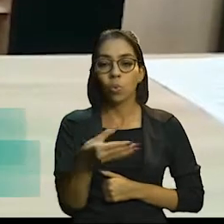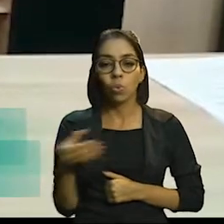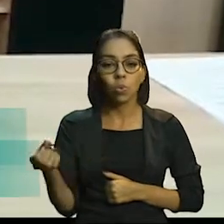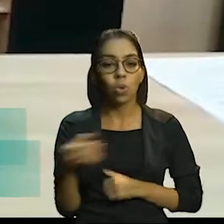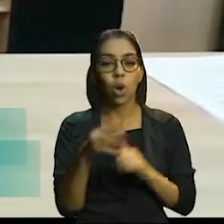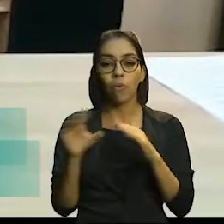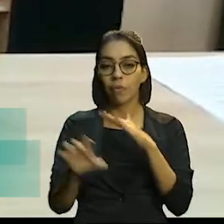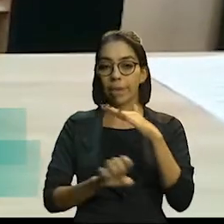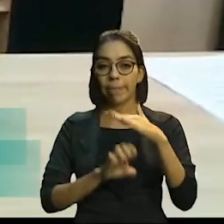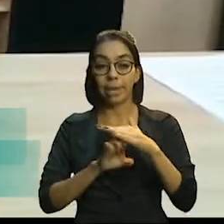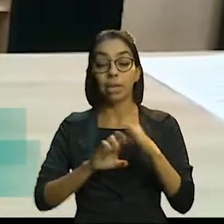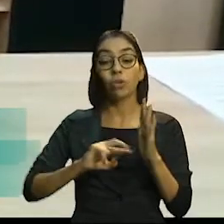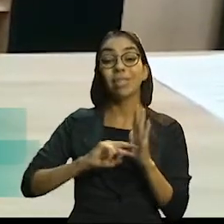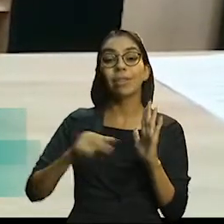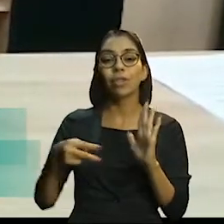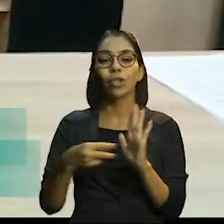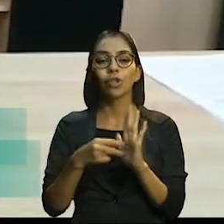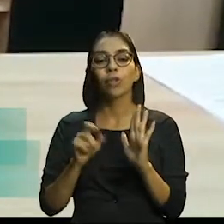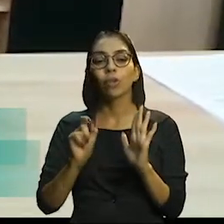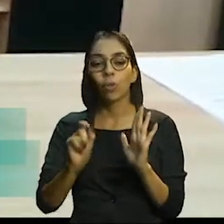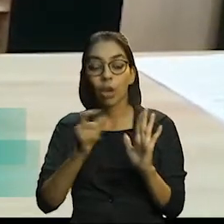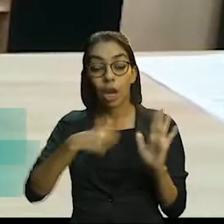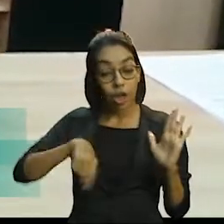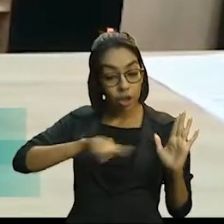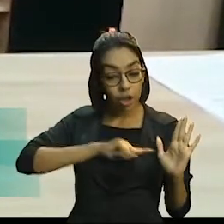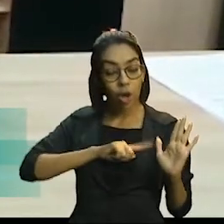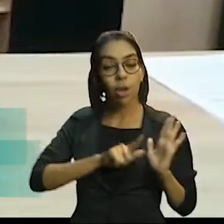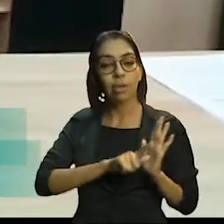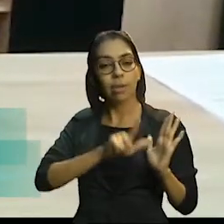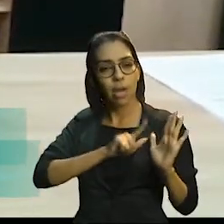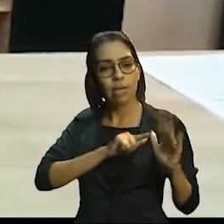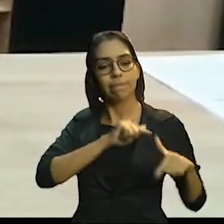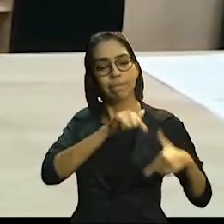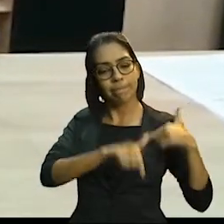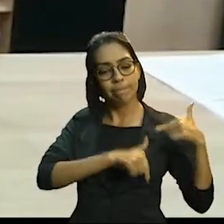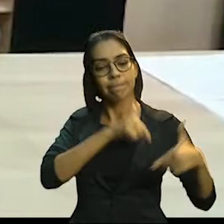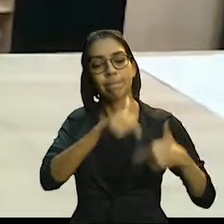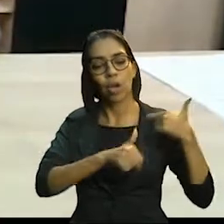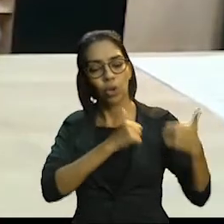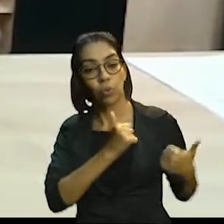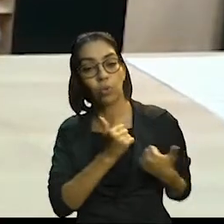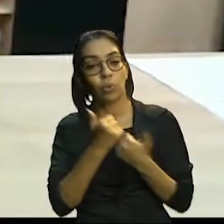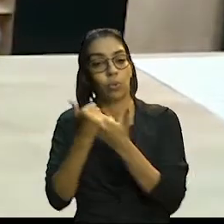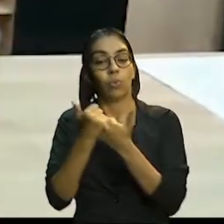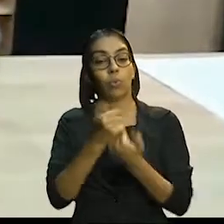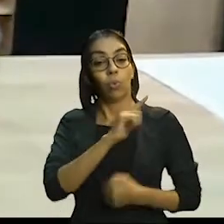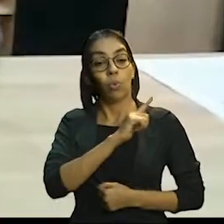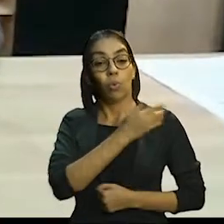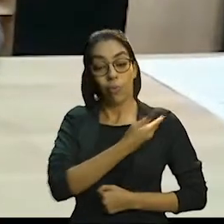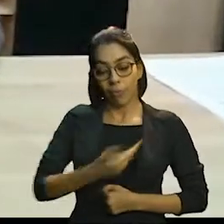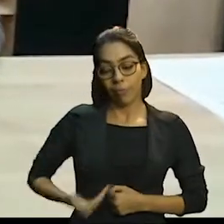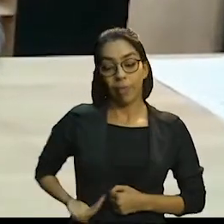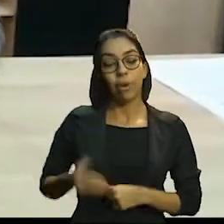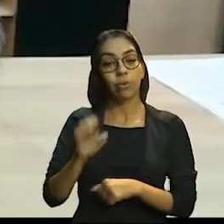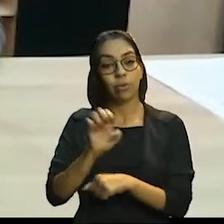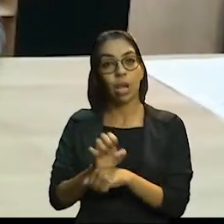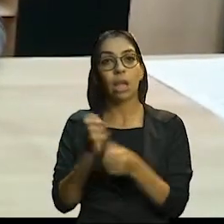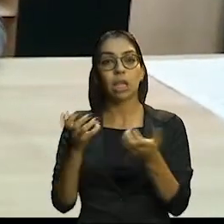nosso entender, foi um trabalho que vem sendo desenvolvido pelo governo do Estado, que busca a